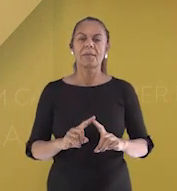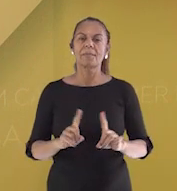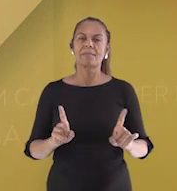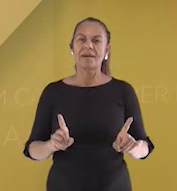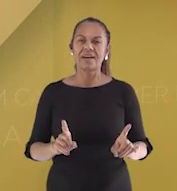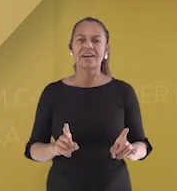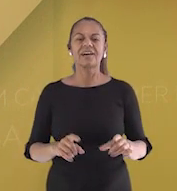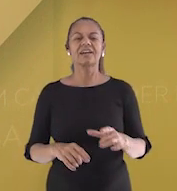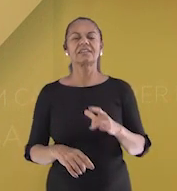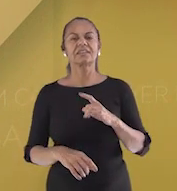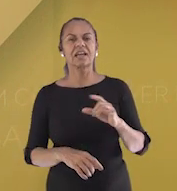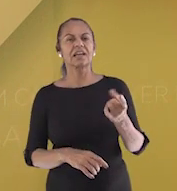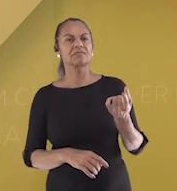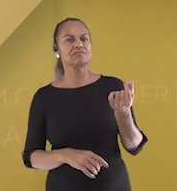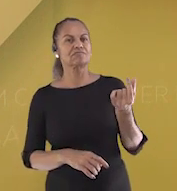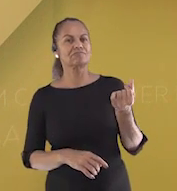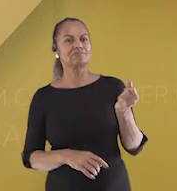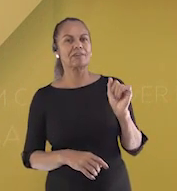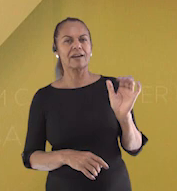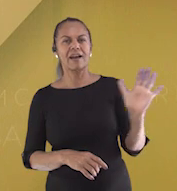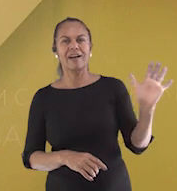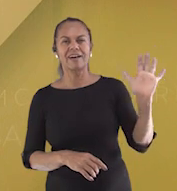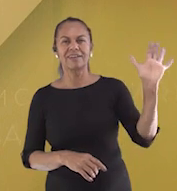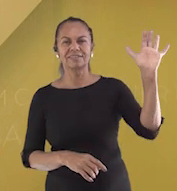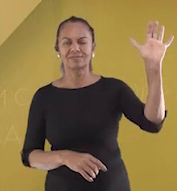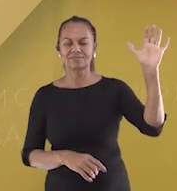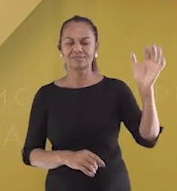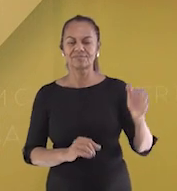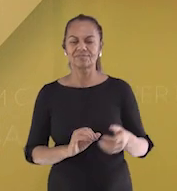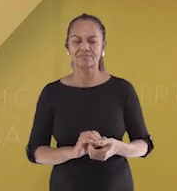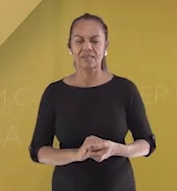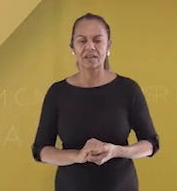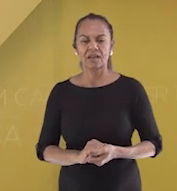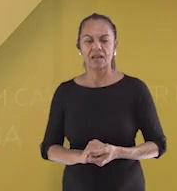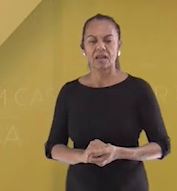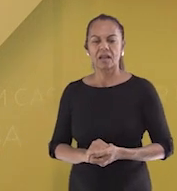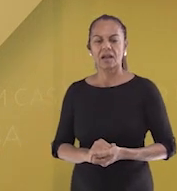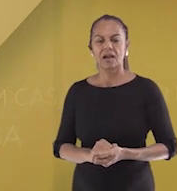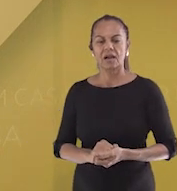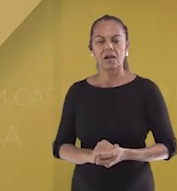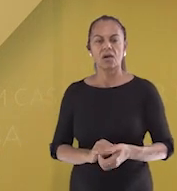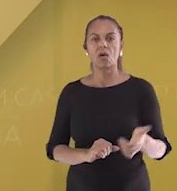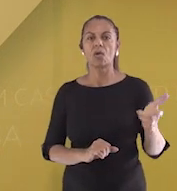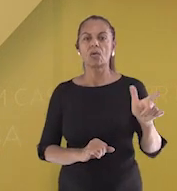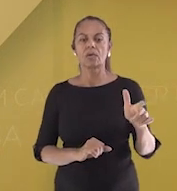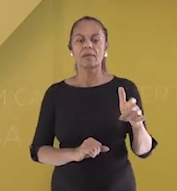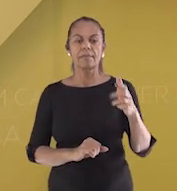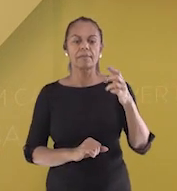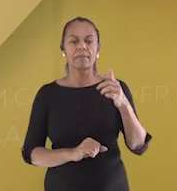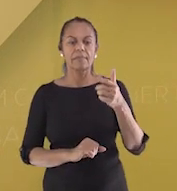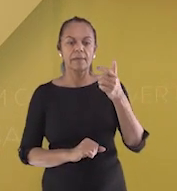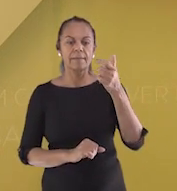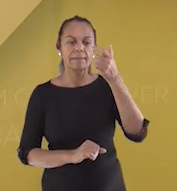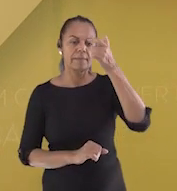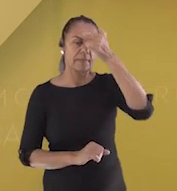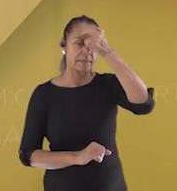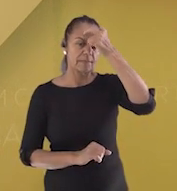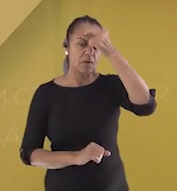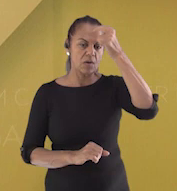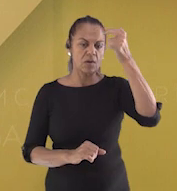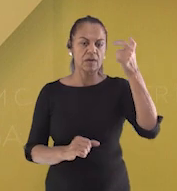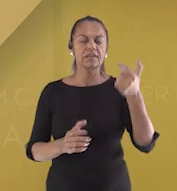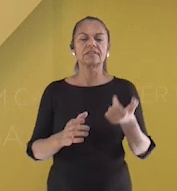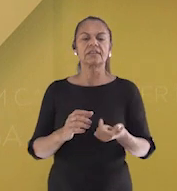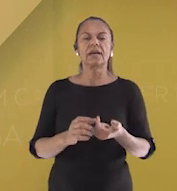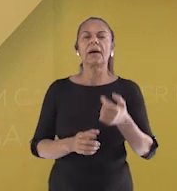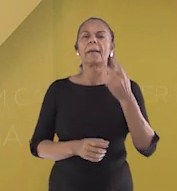ainda muito caro. Uma outra memória coletiva que seus pais, tios ou primos, alguém aí mais